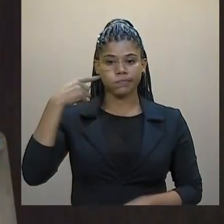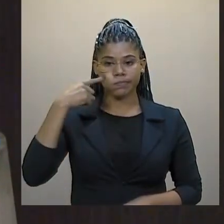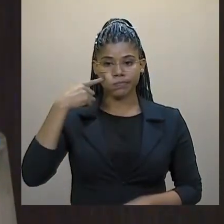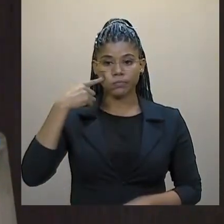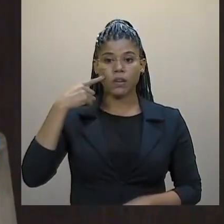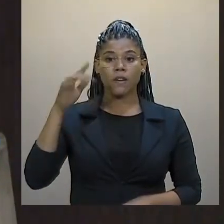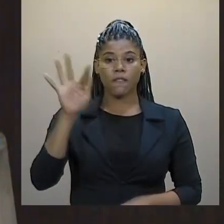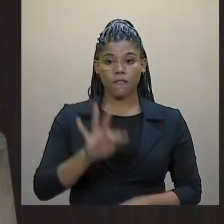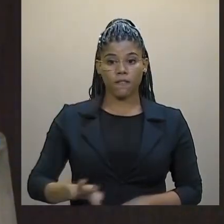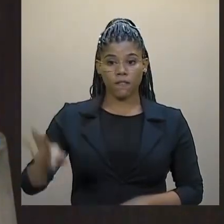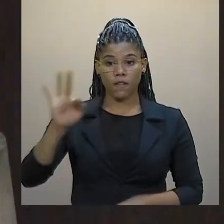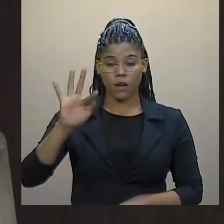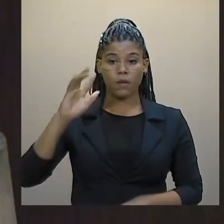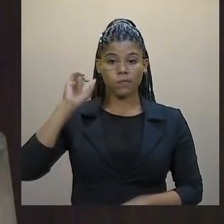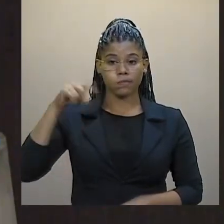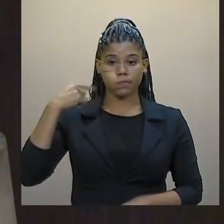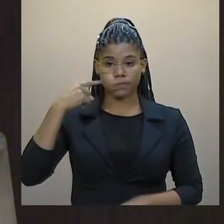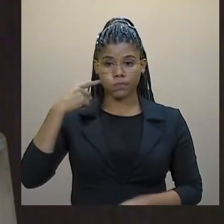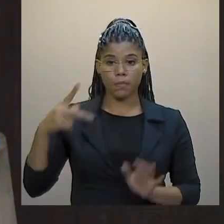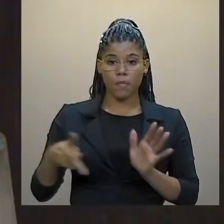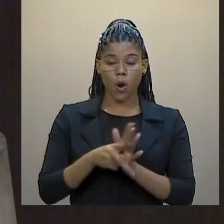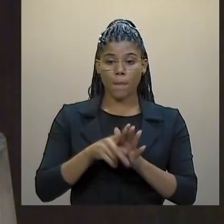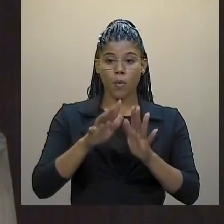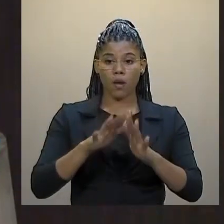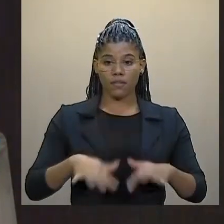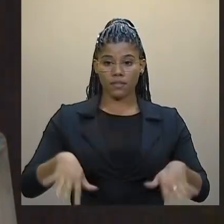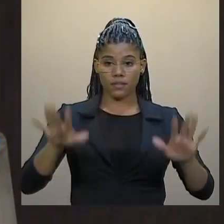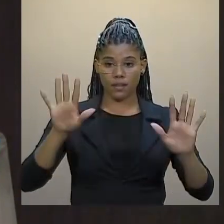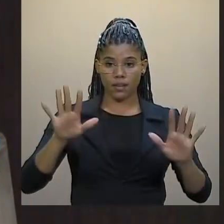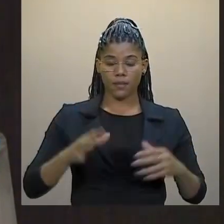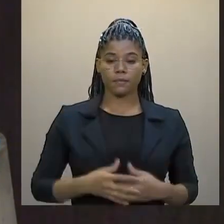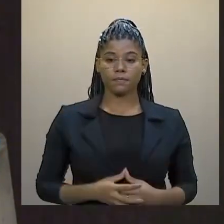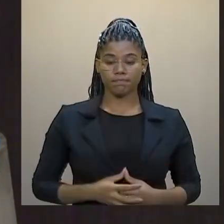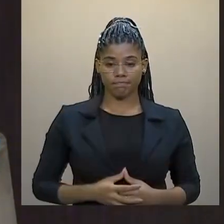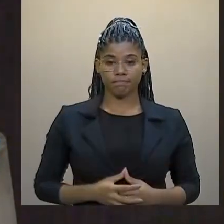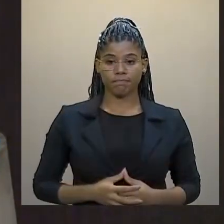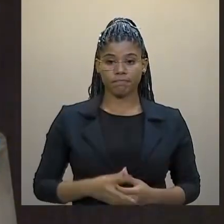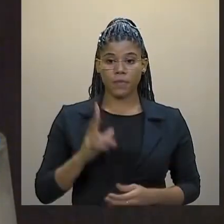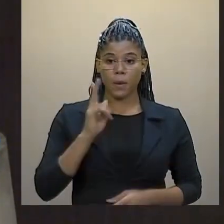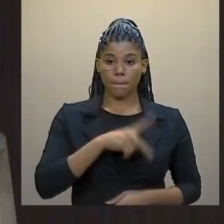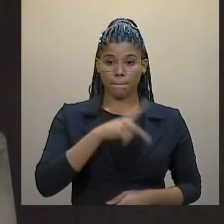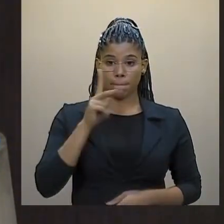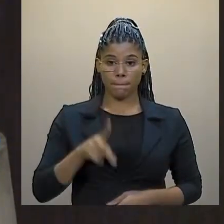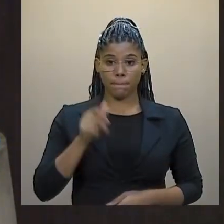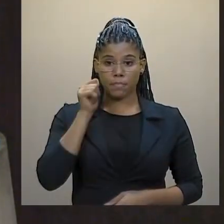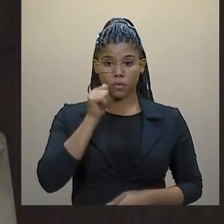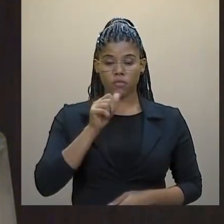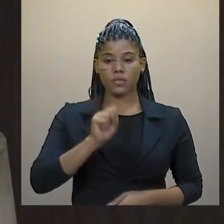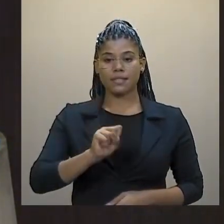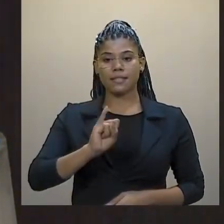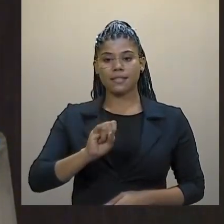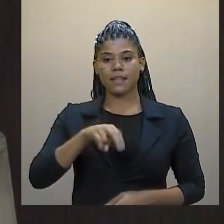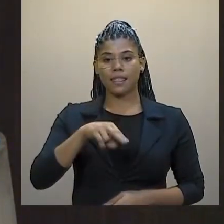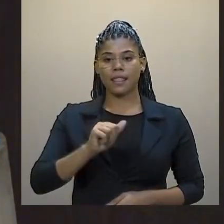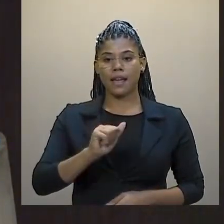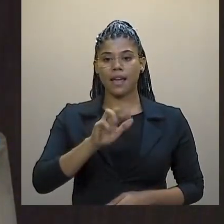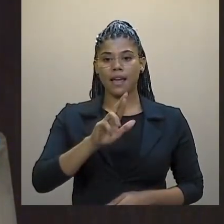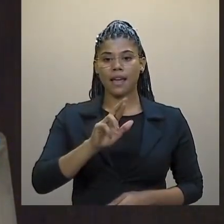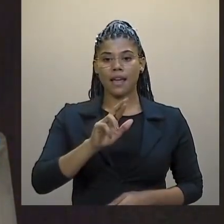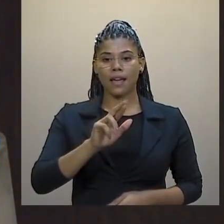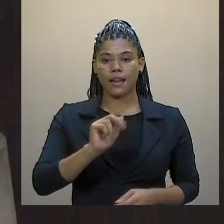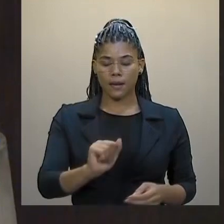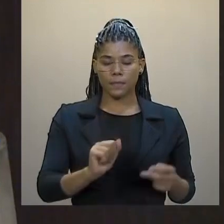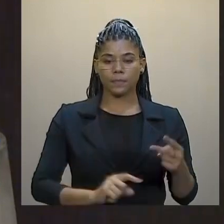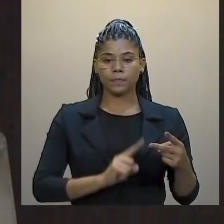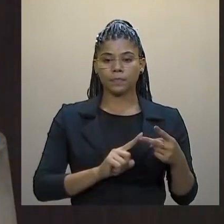do Ceará, onde eu me formei. As professoras Sinara Mariano, professora